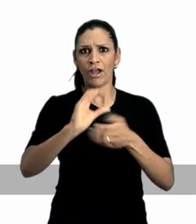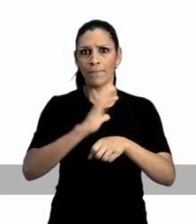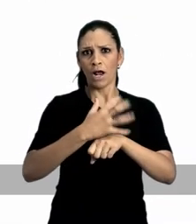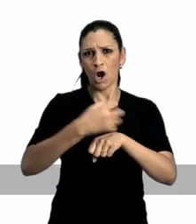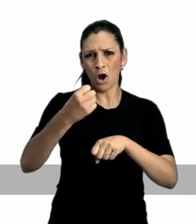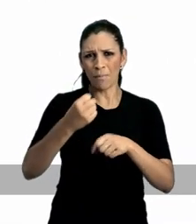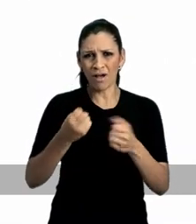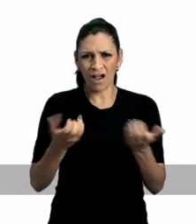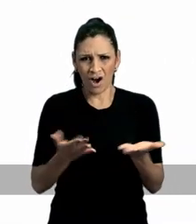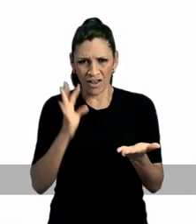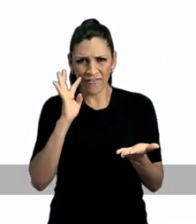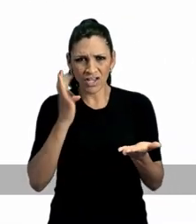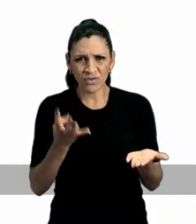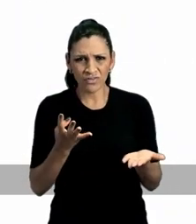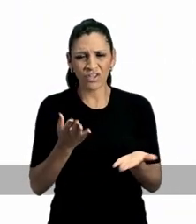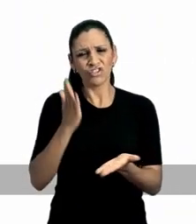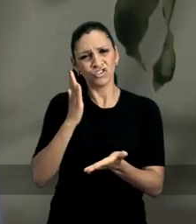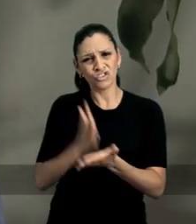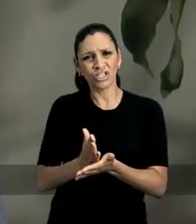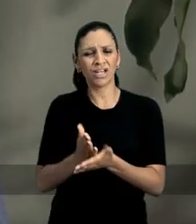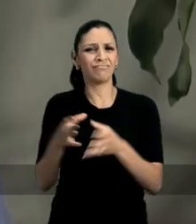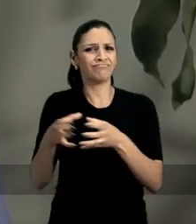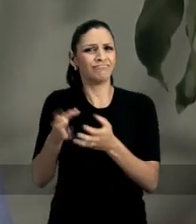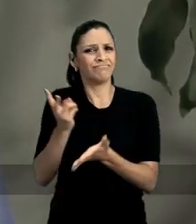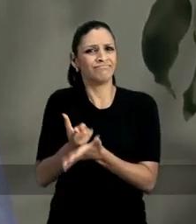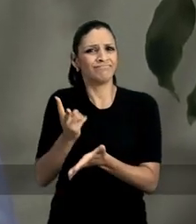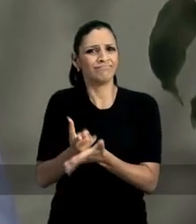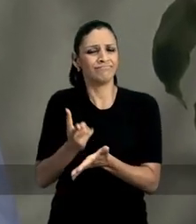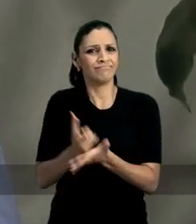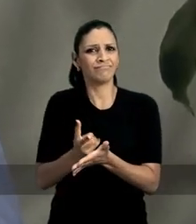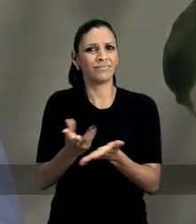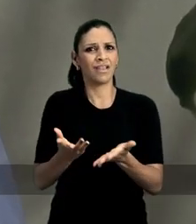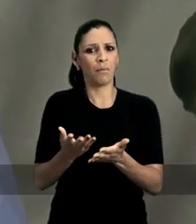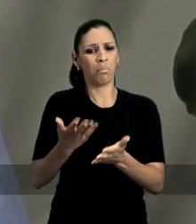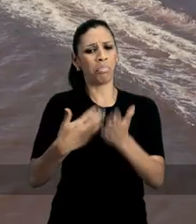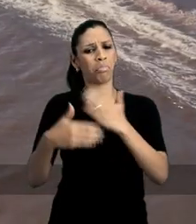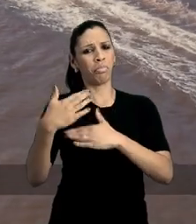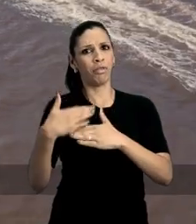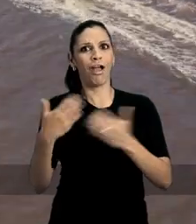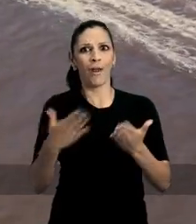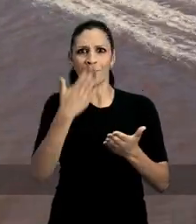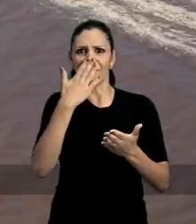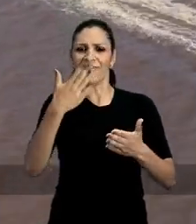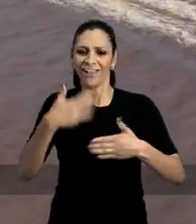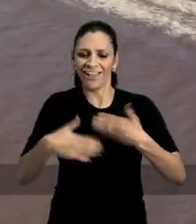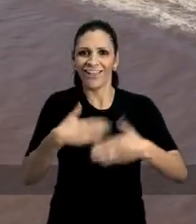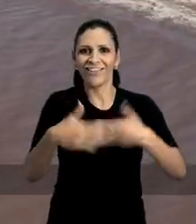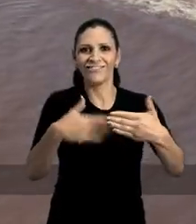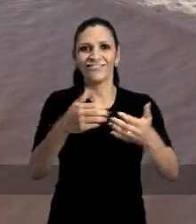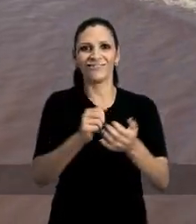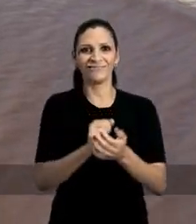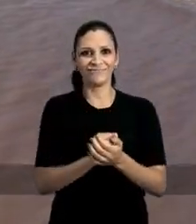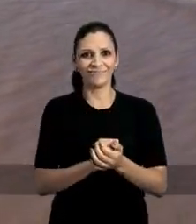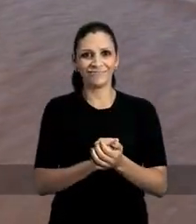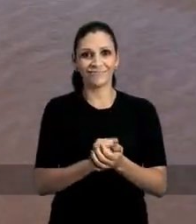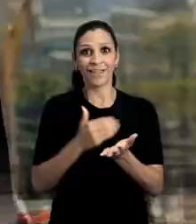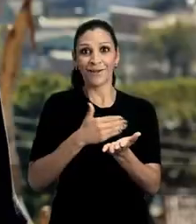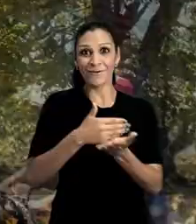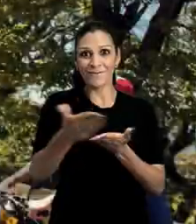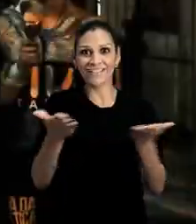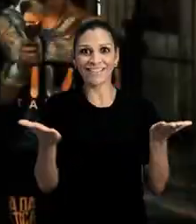da Copa, não vão resolver agora. Chega dos mesmos de sempre. No lugar de andar pra trás, é hora de andar pra frente.